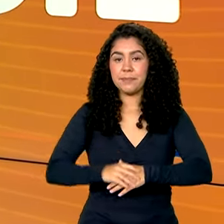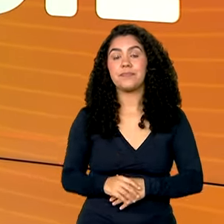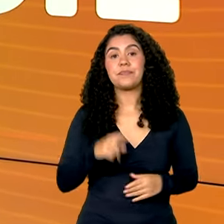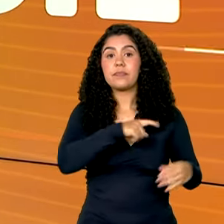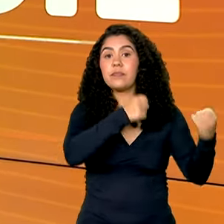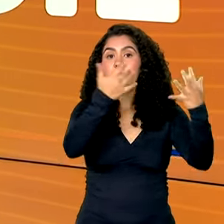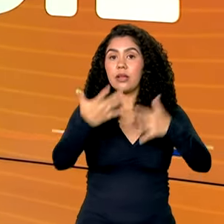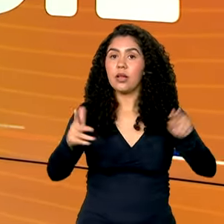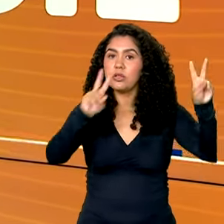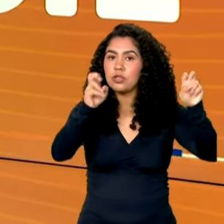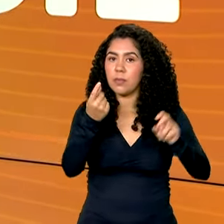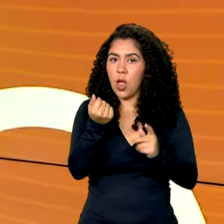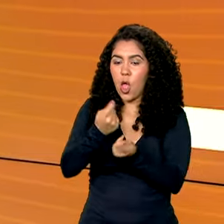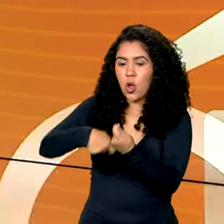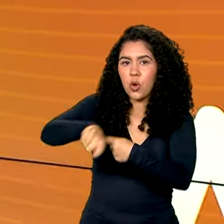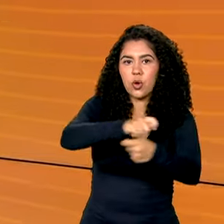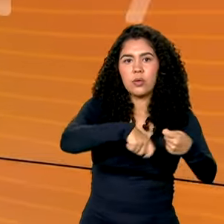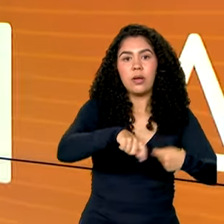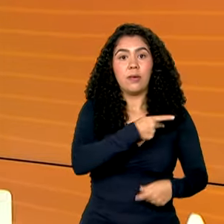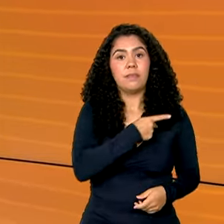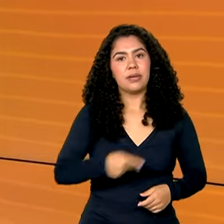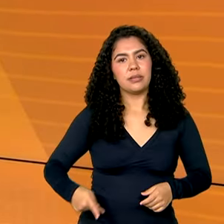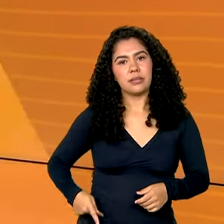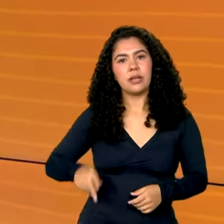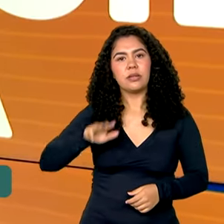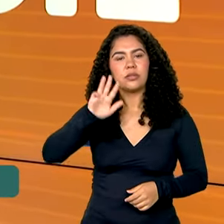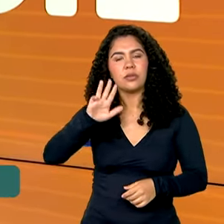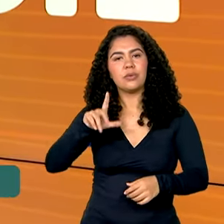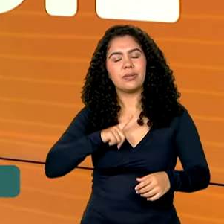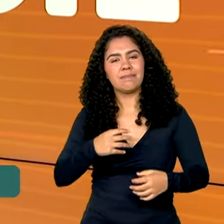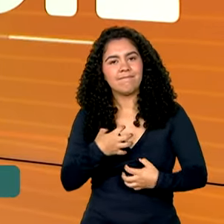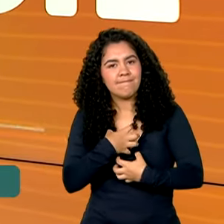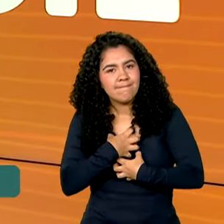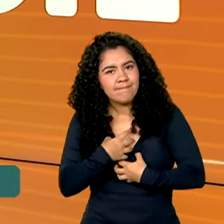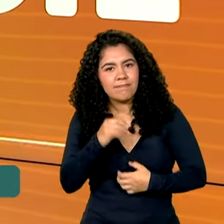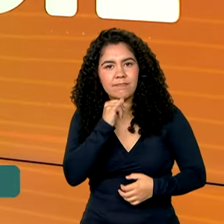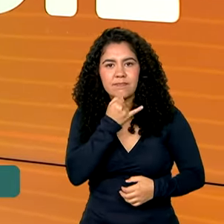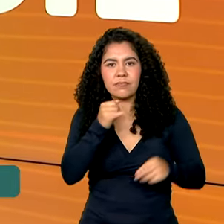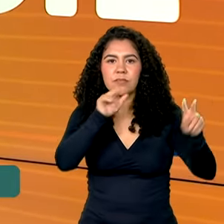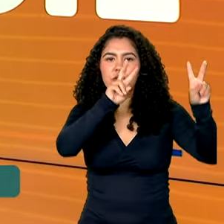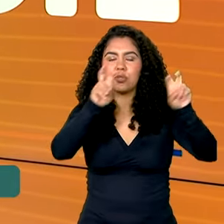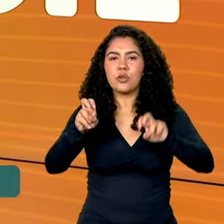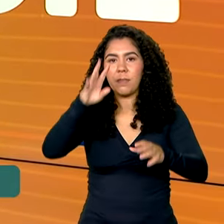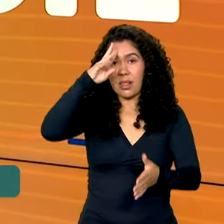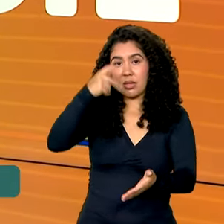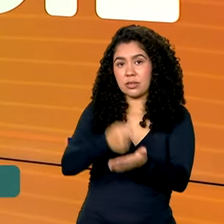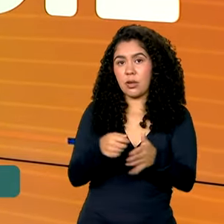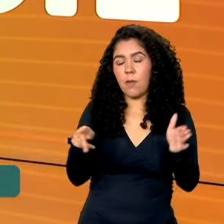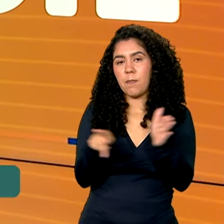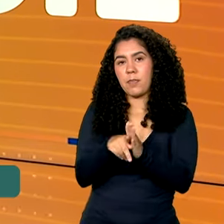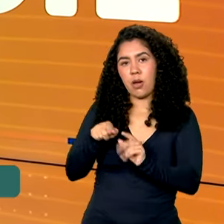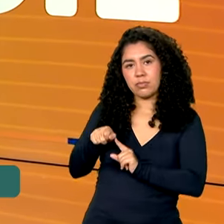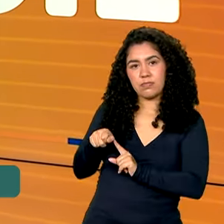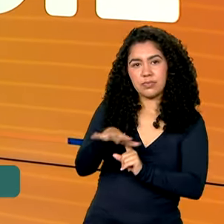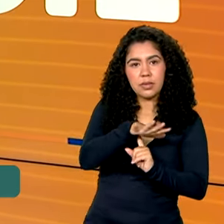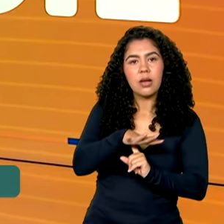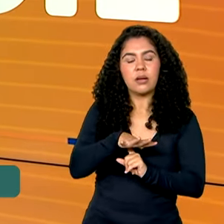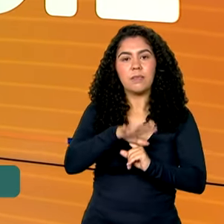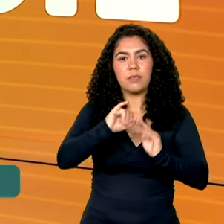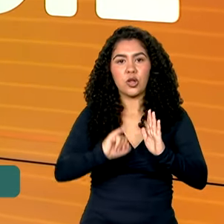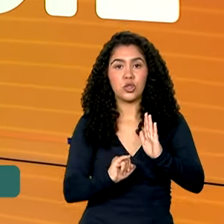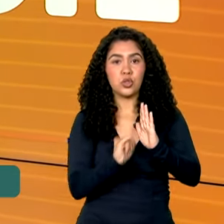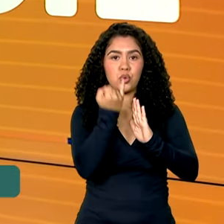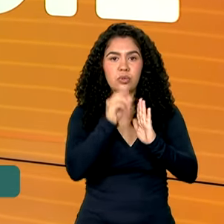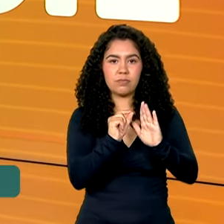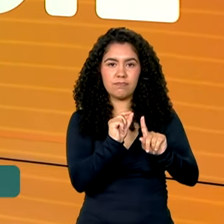de economia, o presidente lamentou a decisão do Banco Central de manter a taxa de juros em 10,5% ao ano. Segundo Lula,